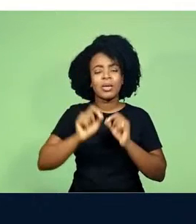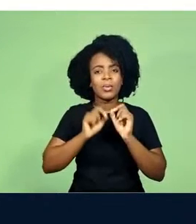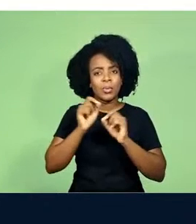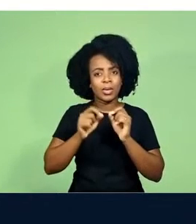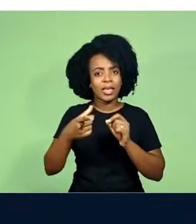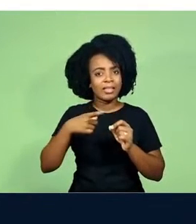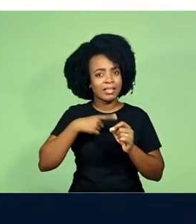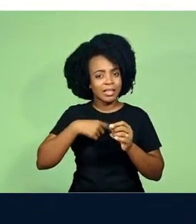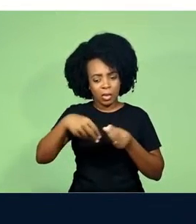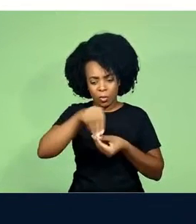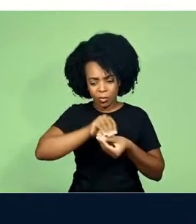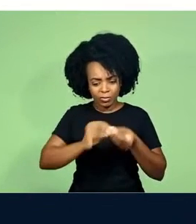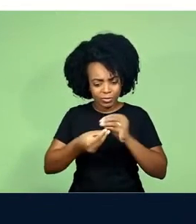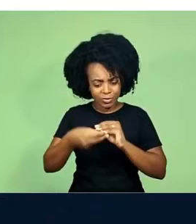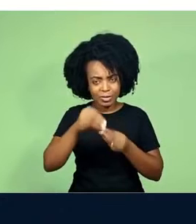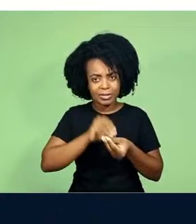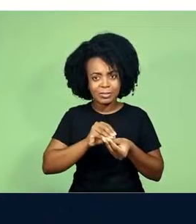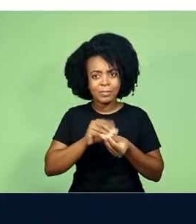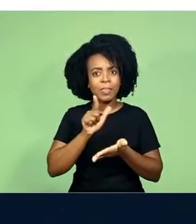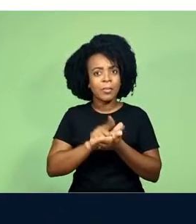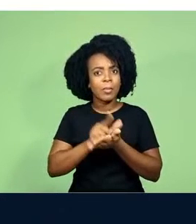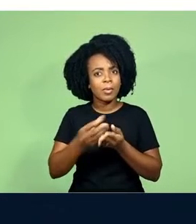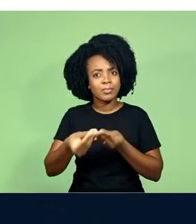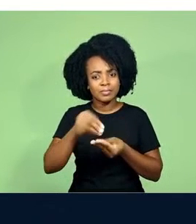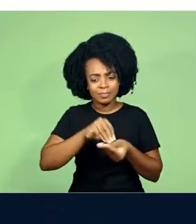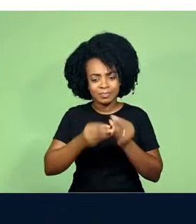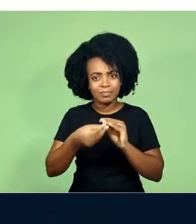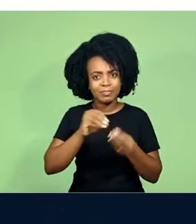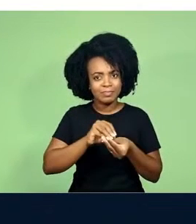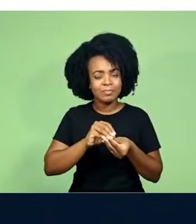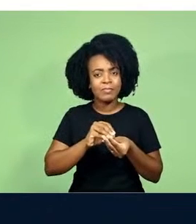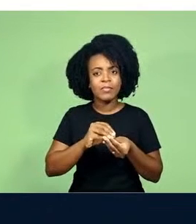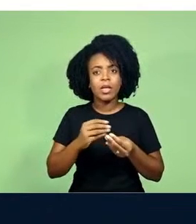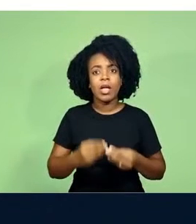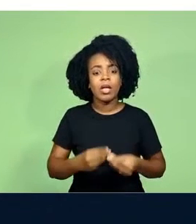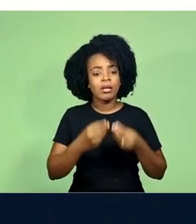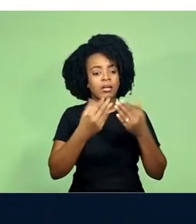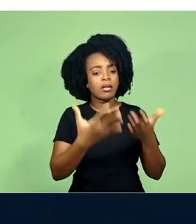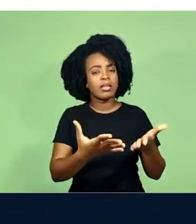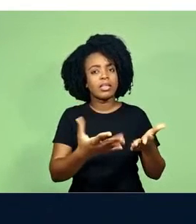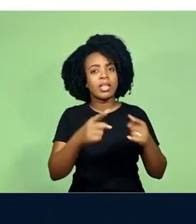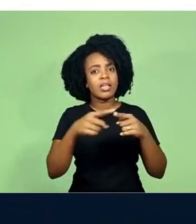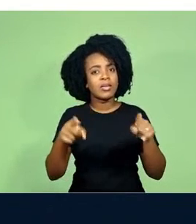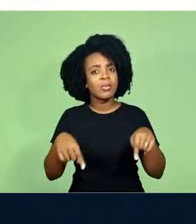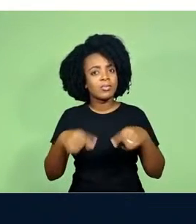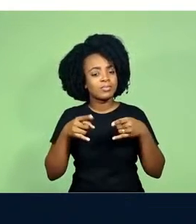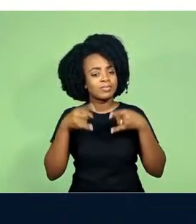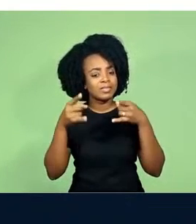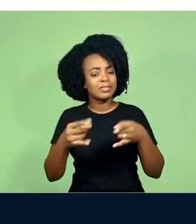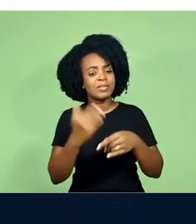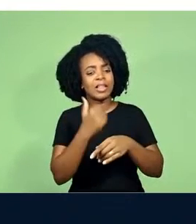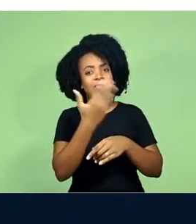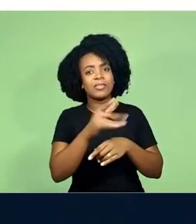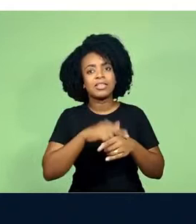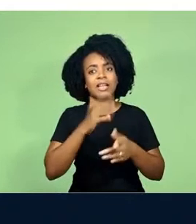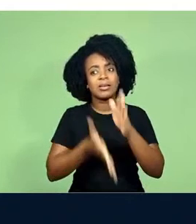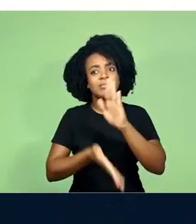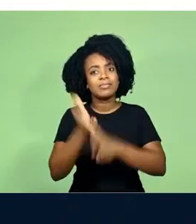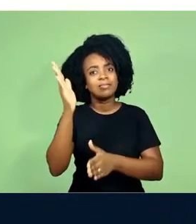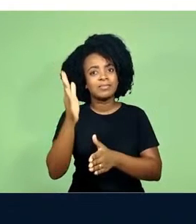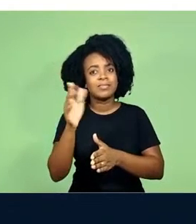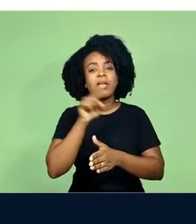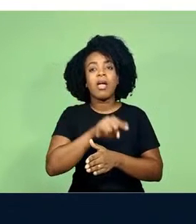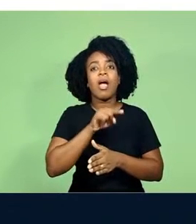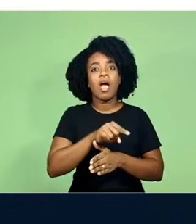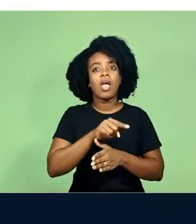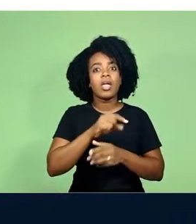um origami de um unicórnio, na frente do quarto de Rick, antes dele partir,